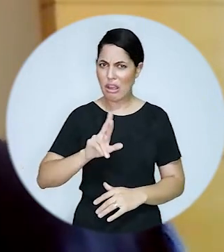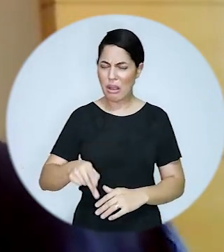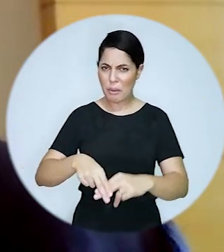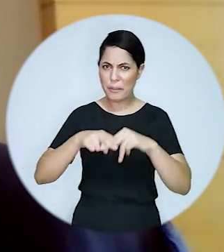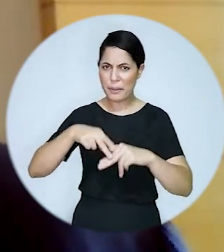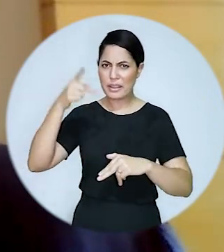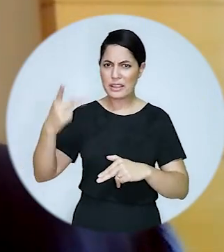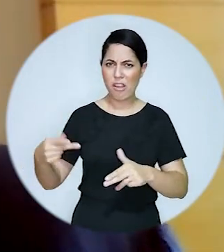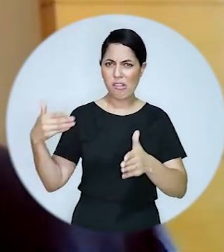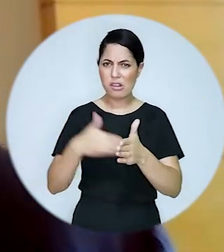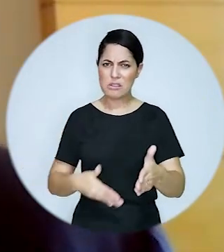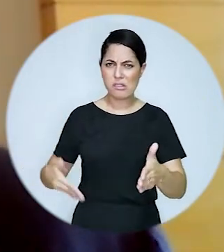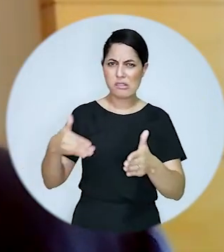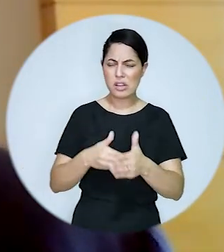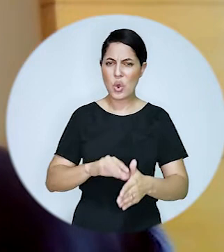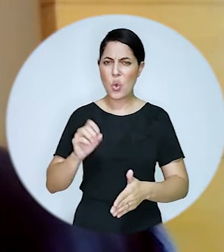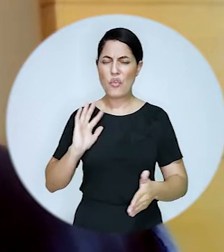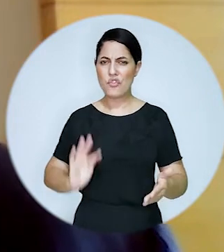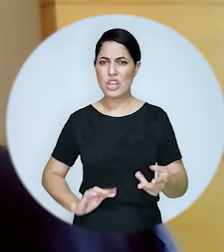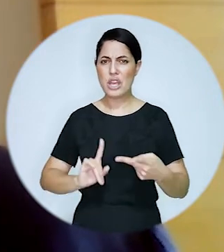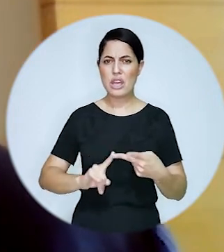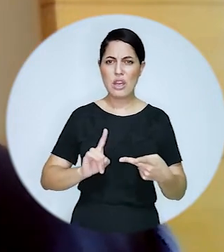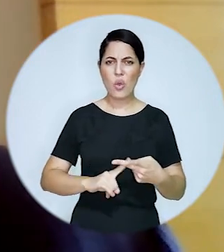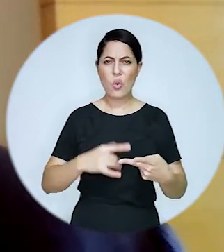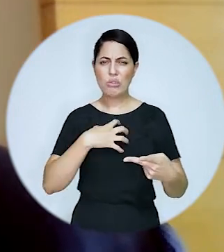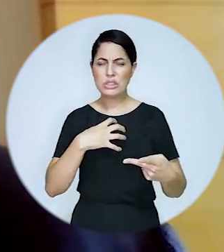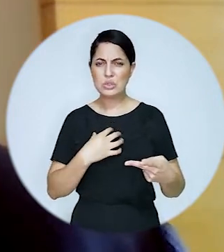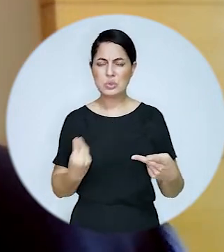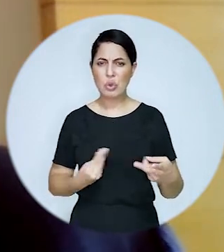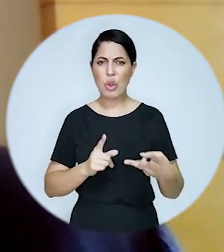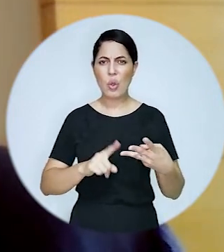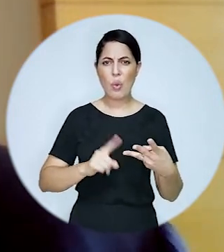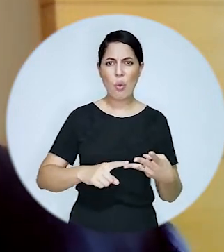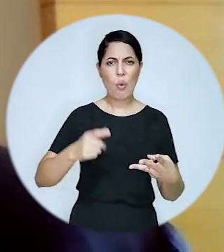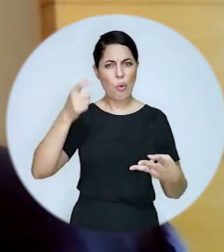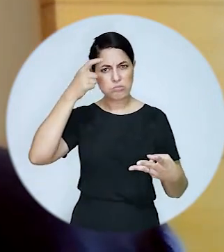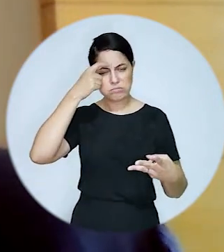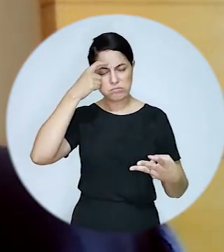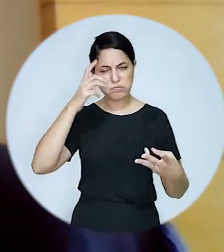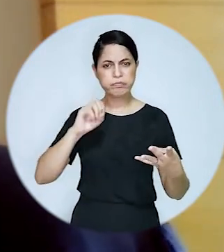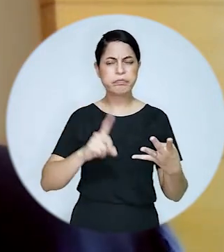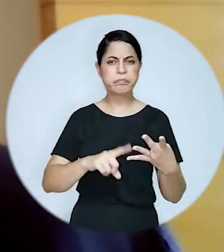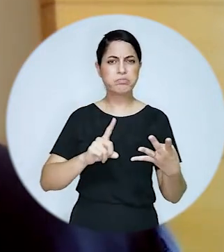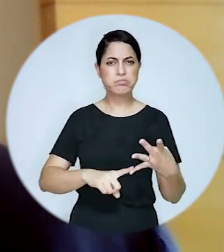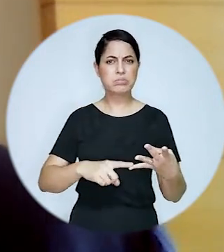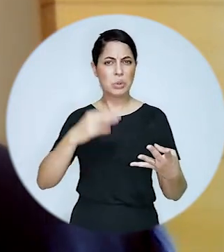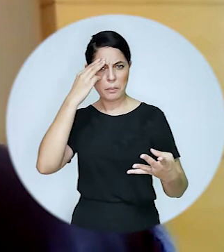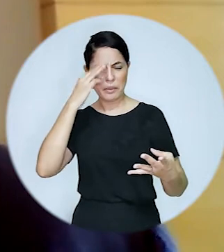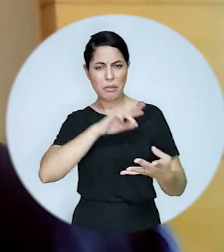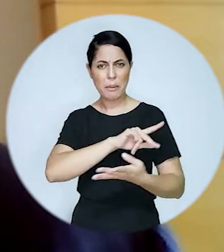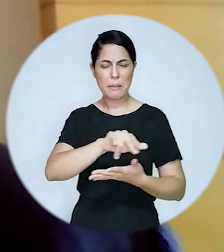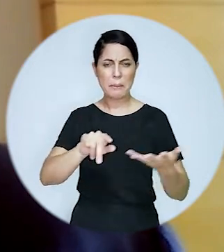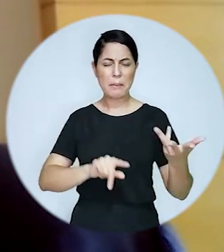gozar dos seus direitos por conta dos impedimentos de natureza física sensorial intelectual ou